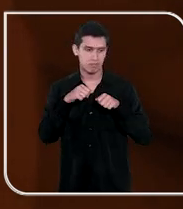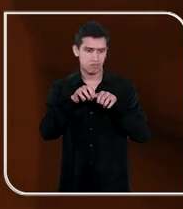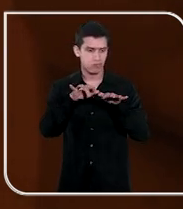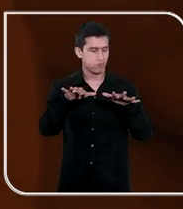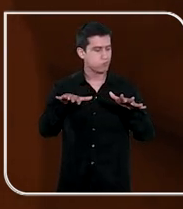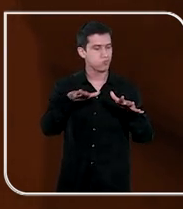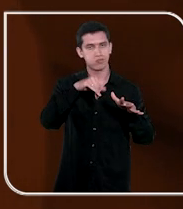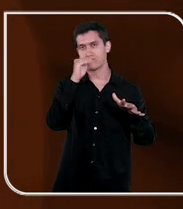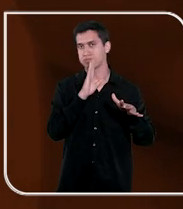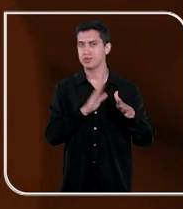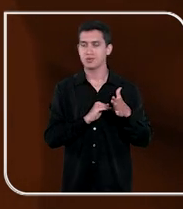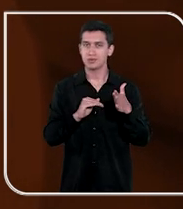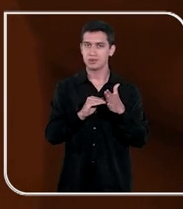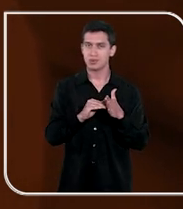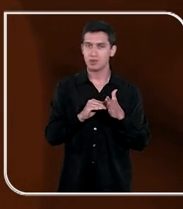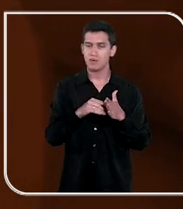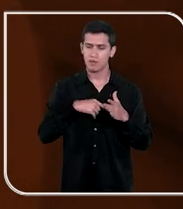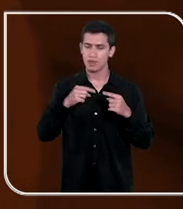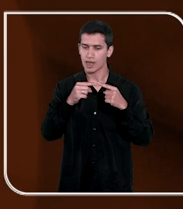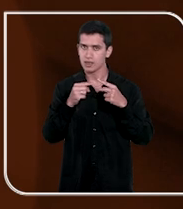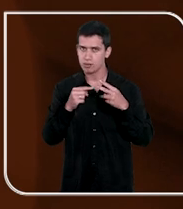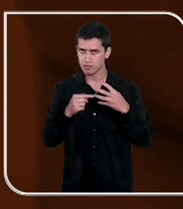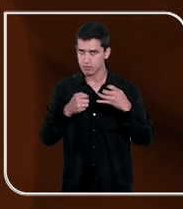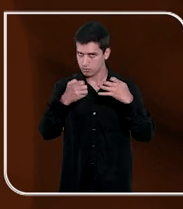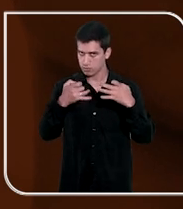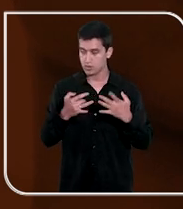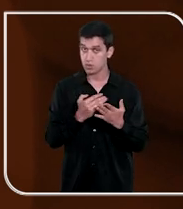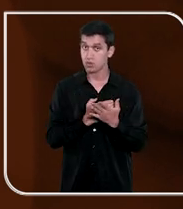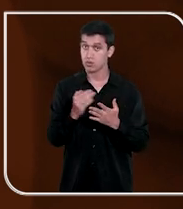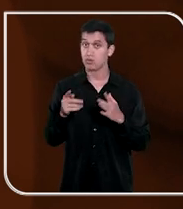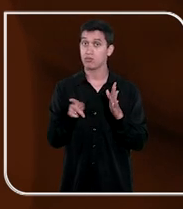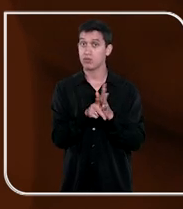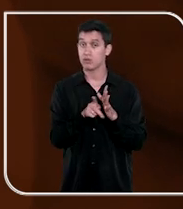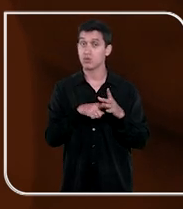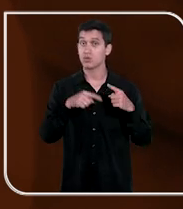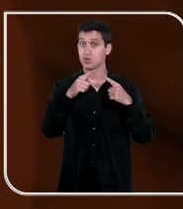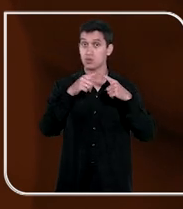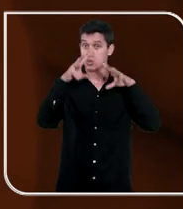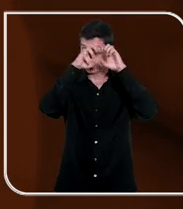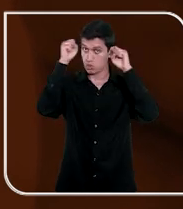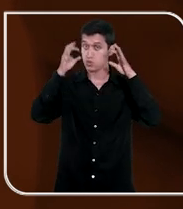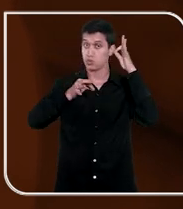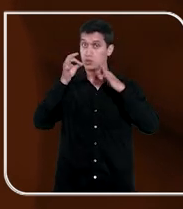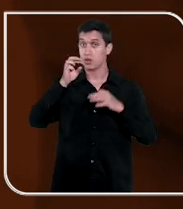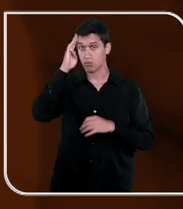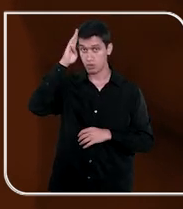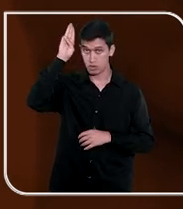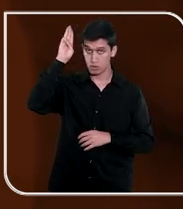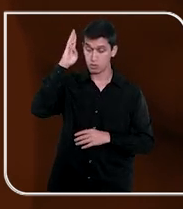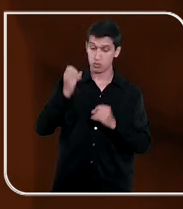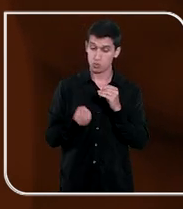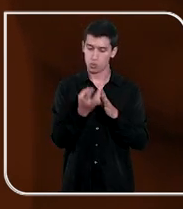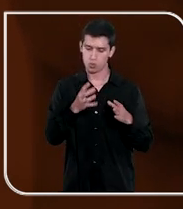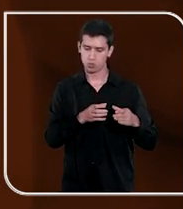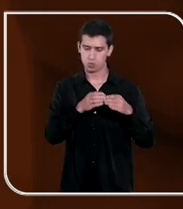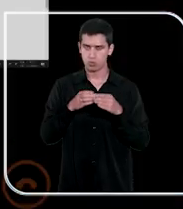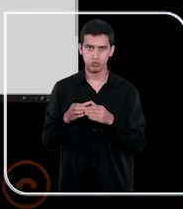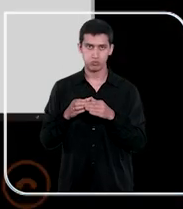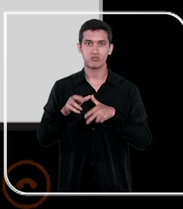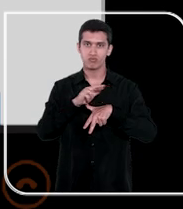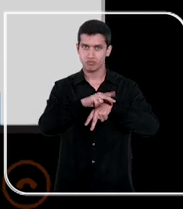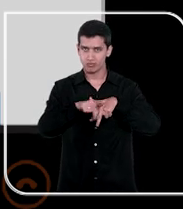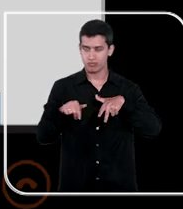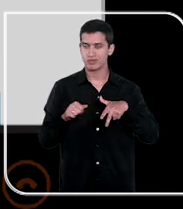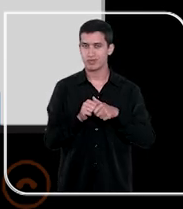estão espalhadas por todo o Brasil. Vamos pontuar algumas delas, começando com o Tribunal de Justiça do Maranhão, que criou o